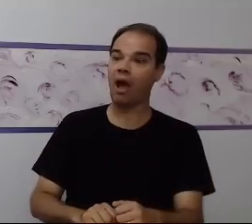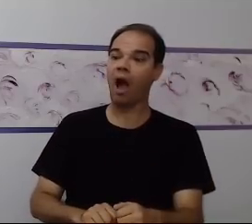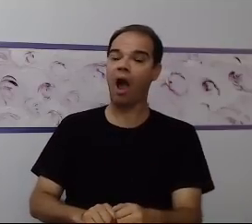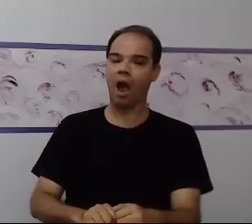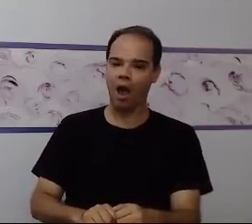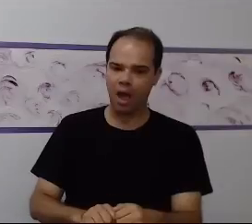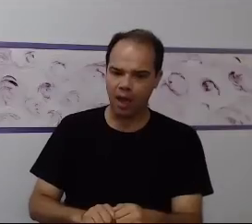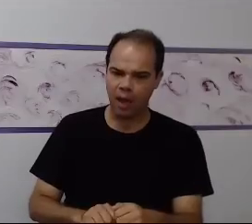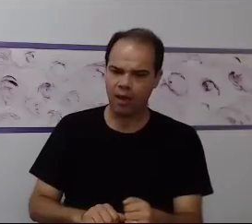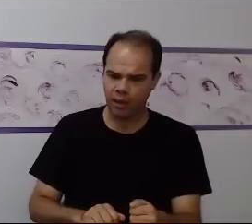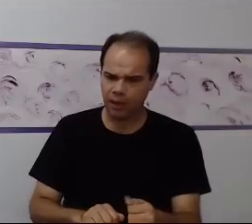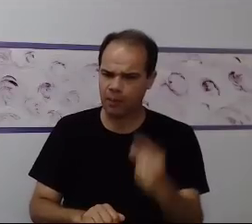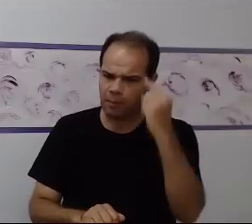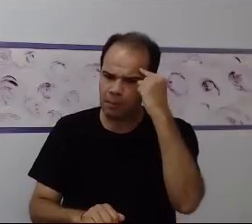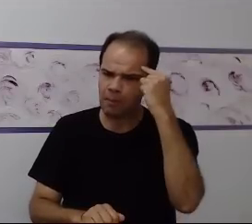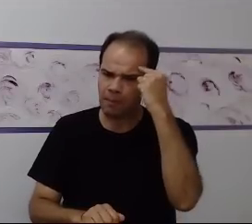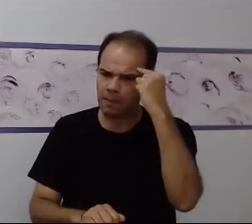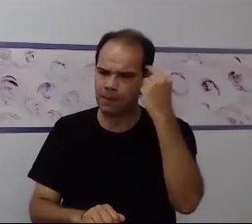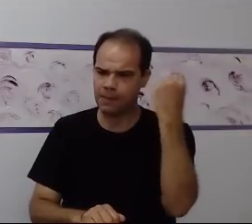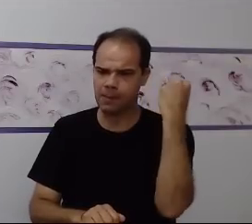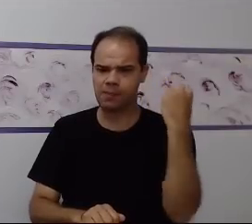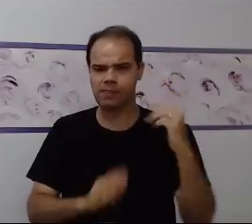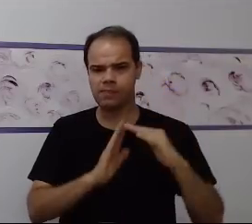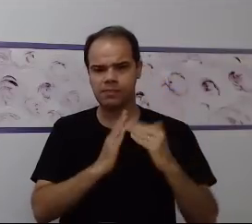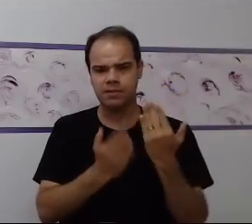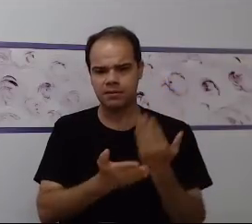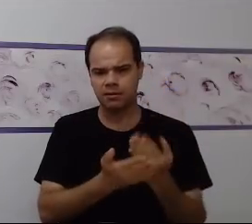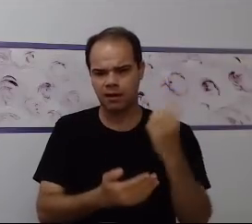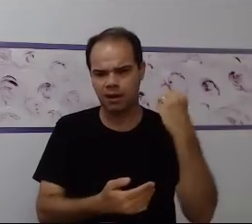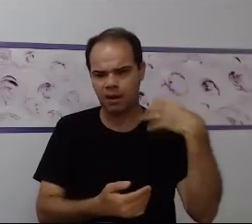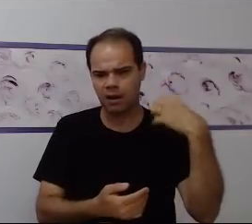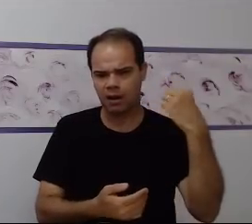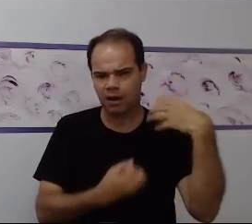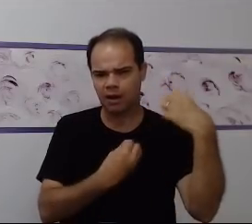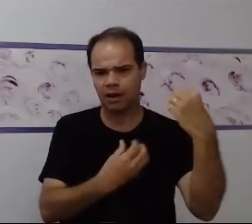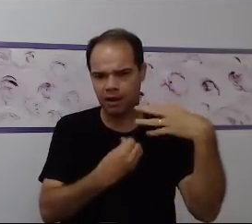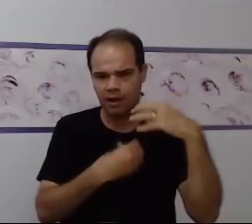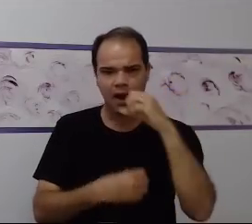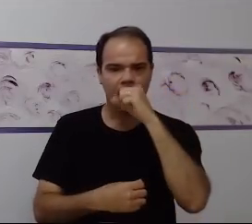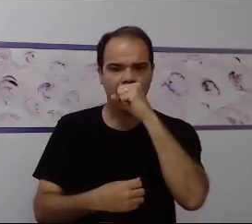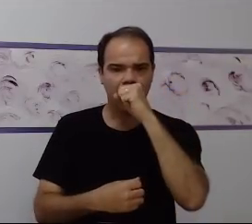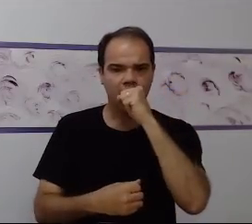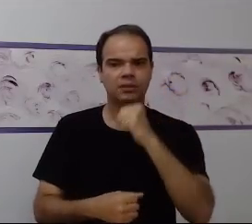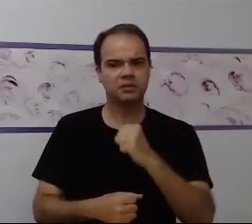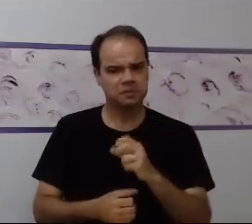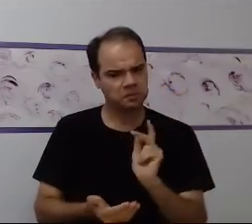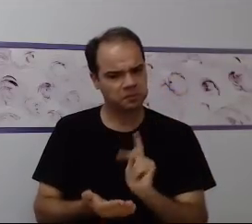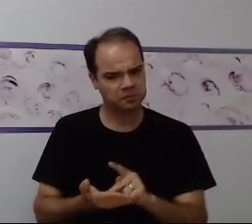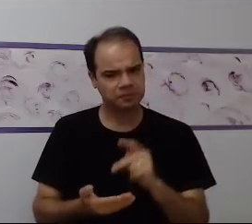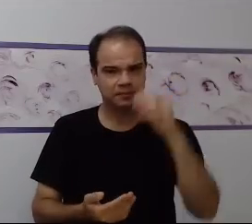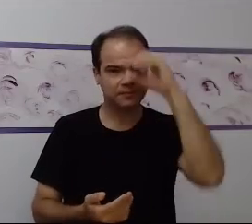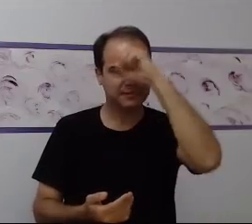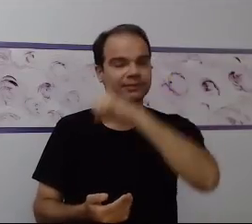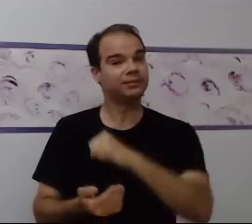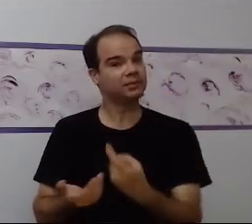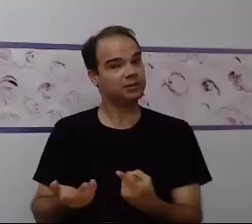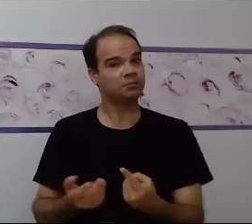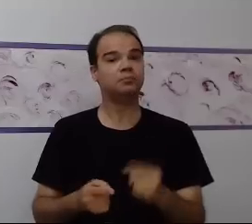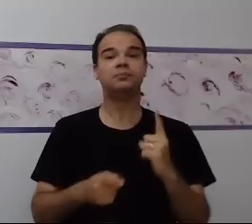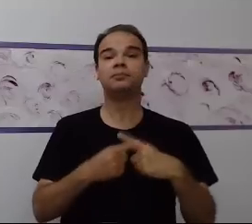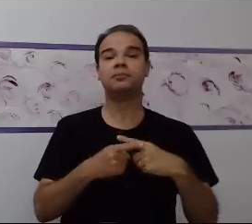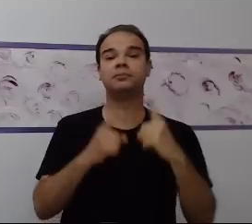significativo dentro do uso da imagem real. Muito bem. Muita informação. Aí a gente volta,